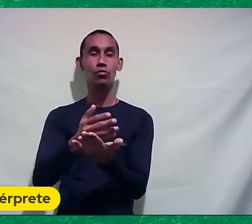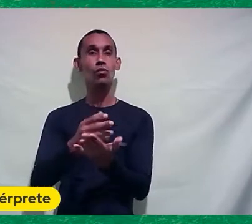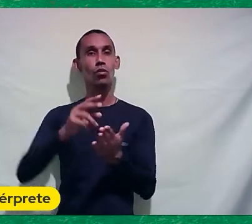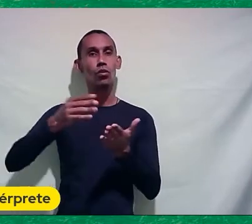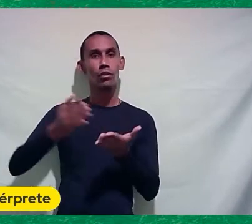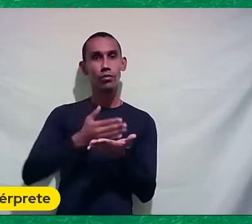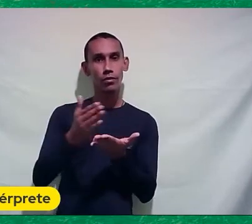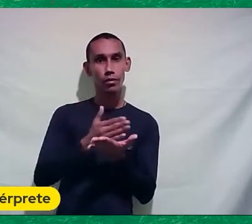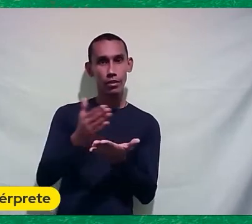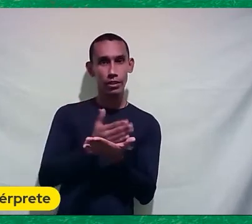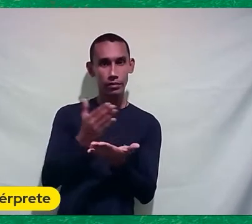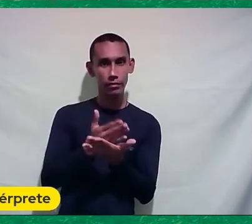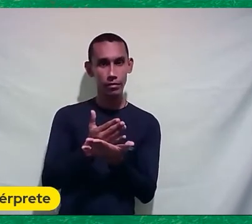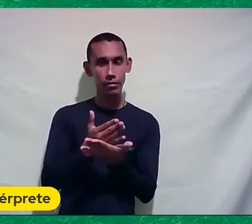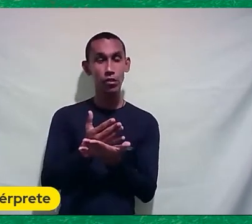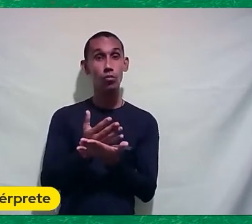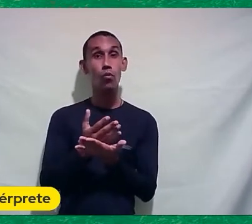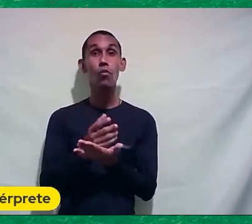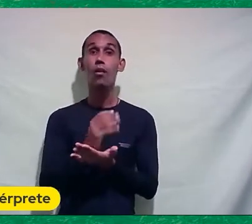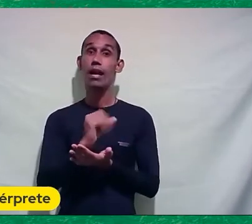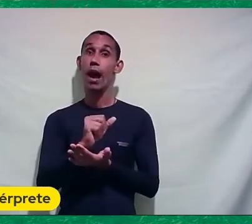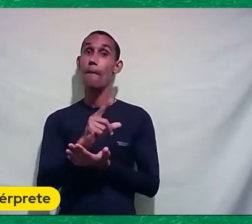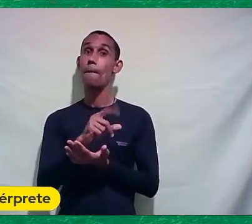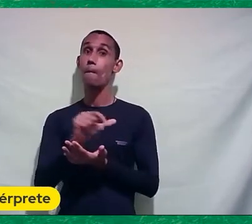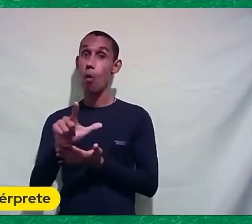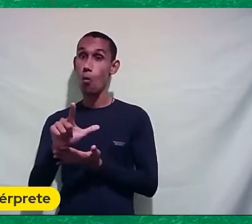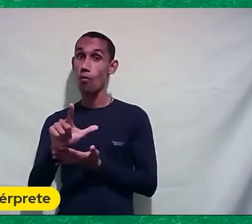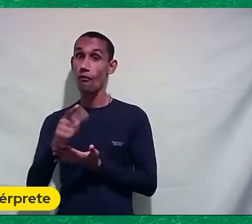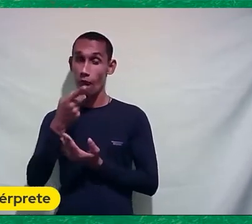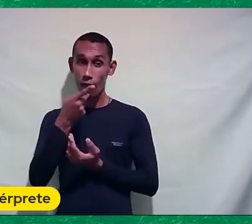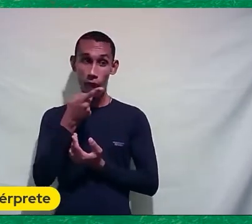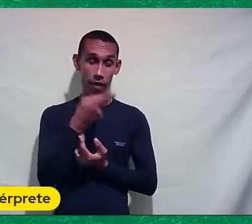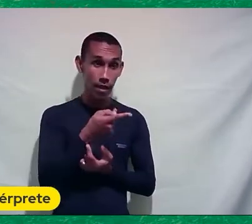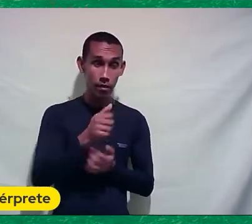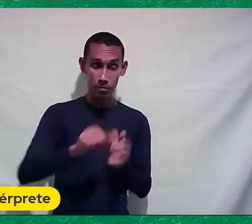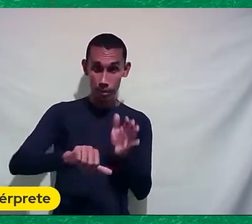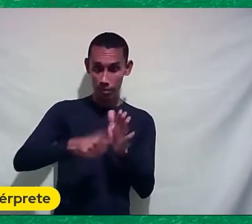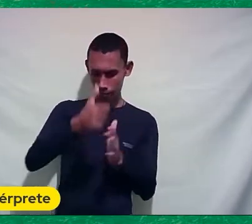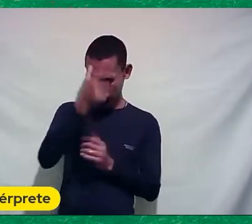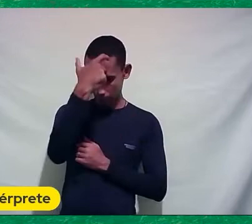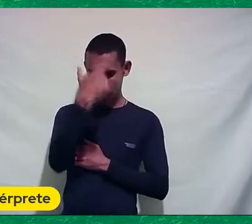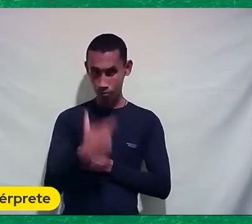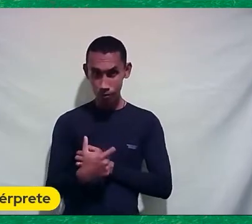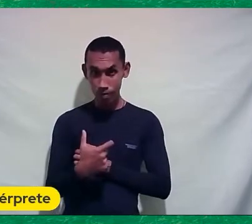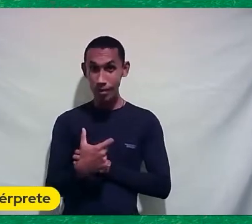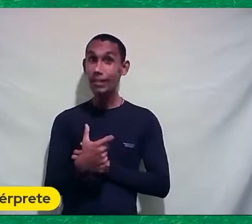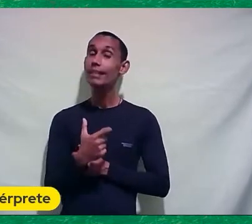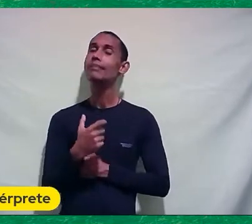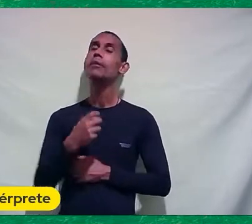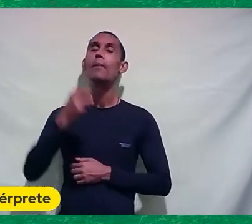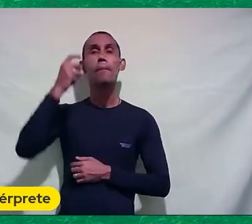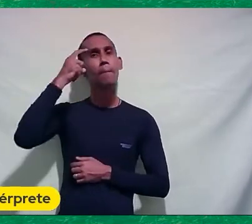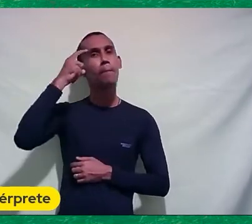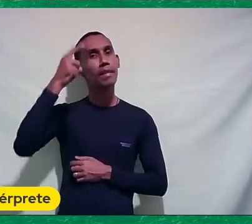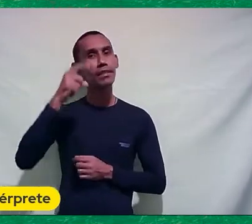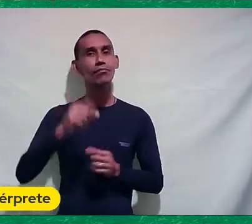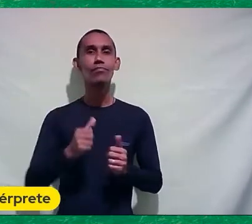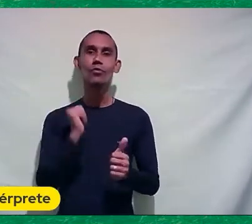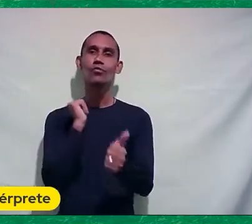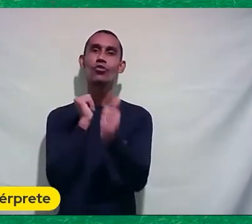Em que o Capô Fala Em primeira pessoa Sobre o que ele Pensa do futebol